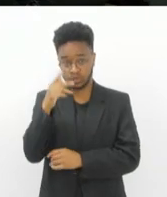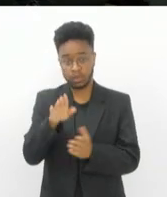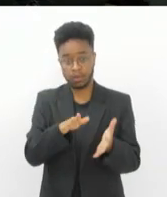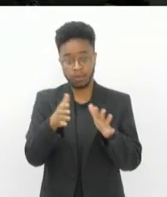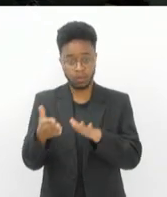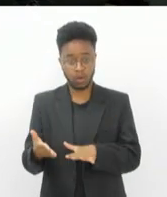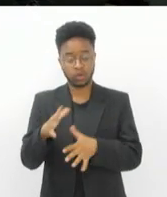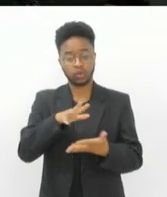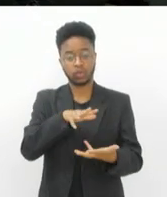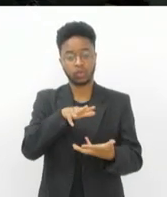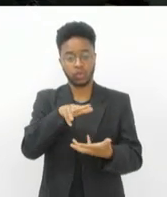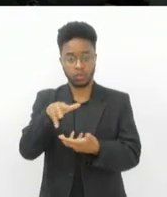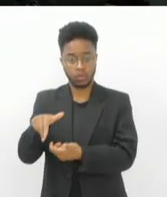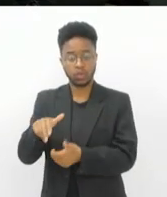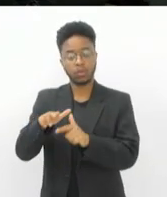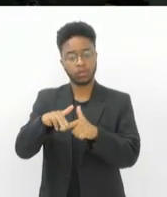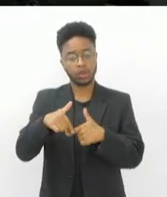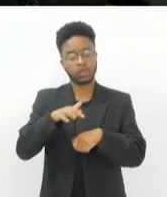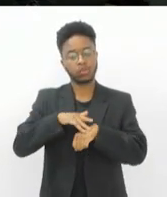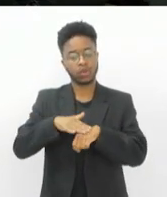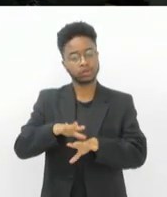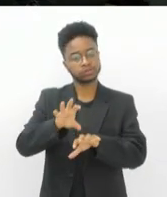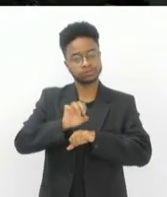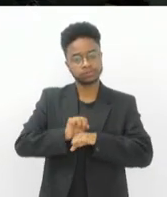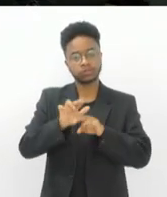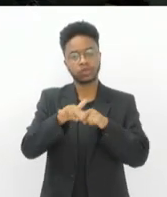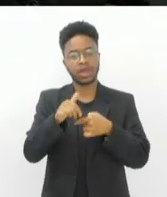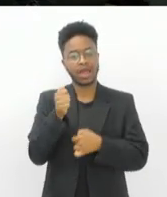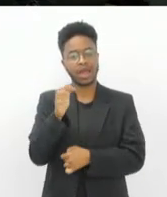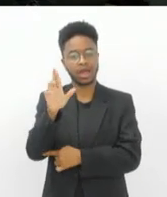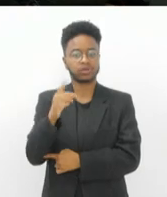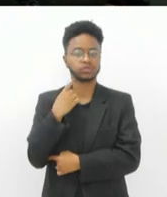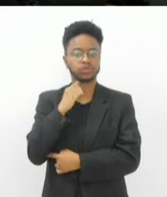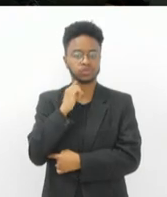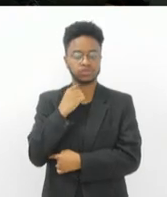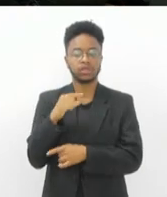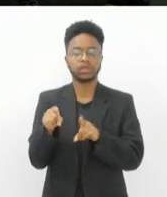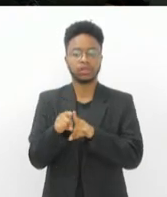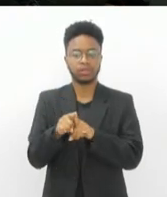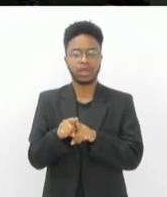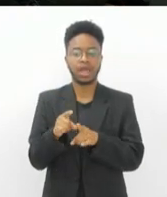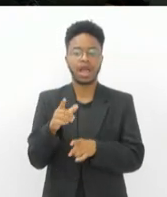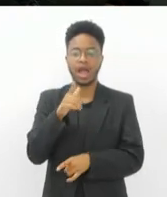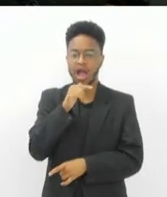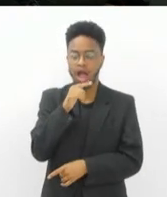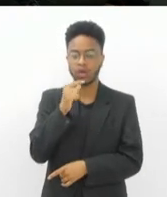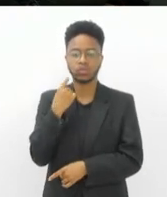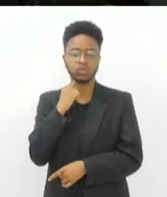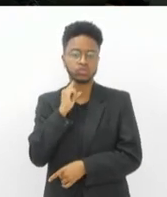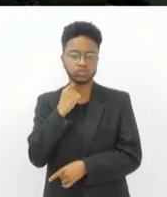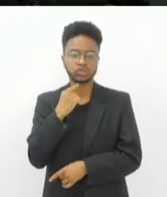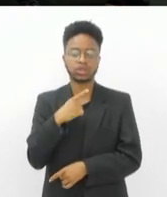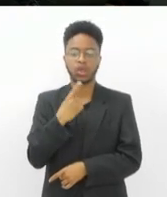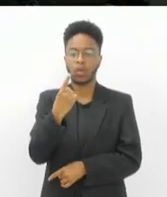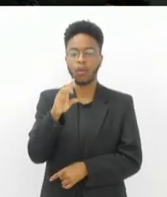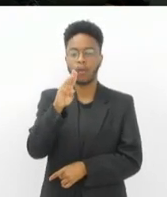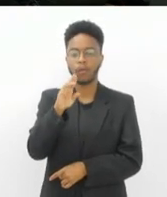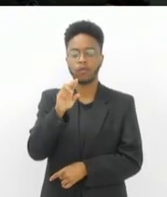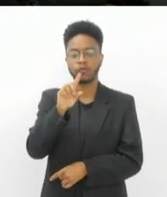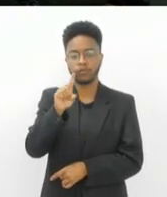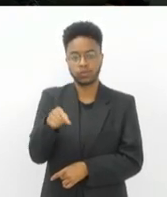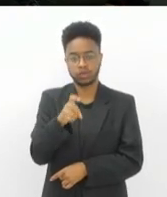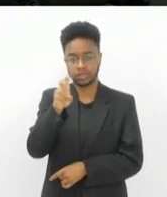os anos, por doenças causadas pela poluição do ar. Já a poluição da água causa um milhão e meio de mortes no planeta.